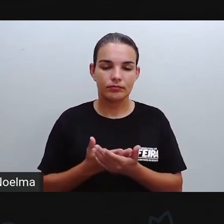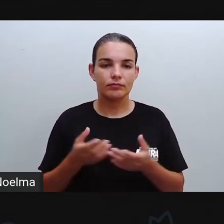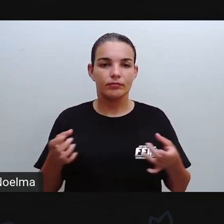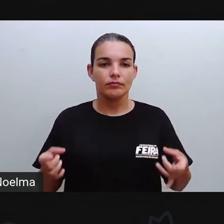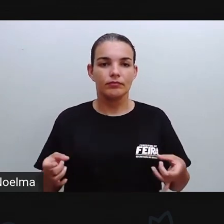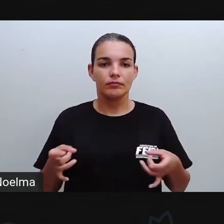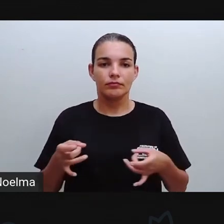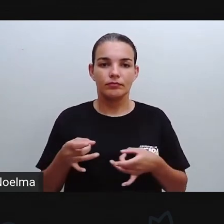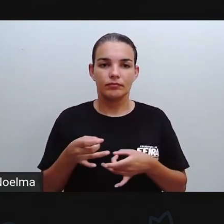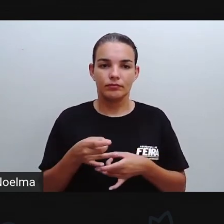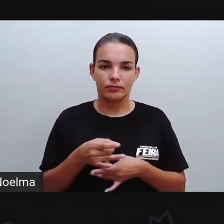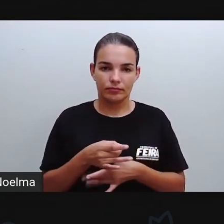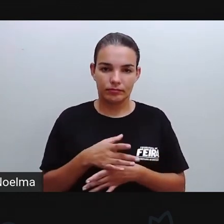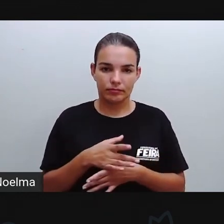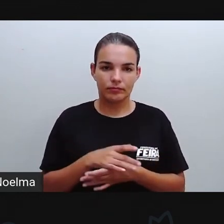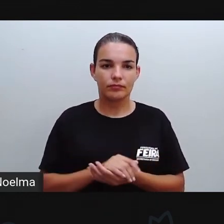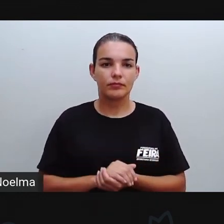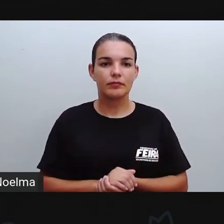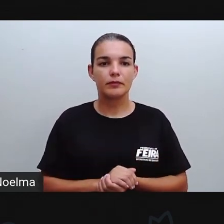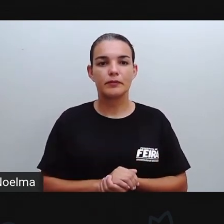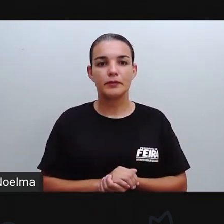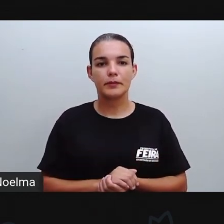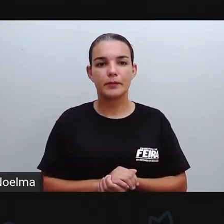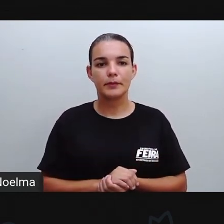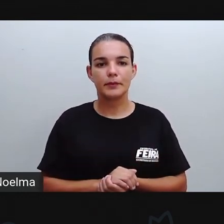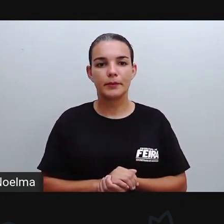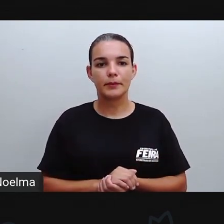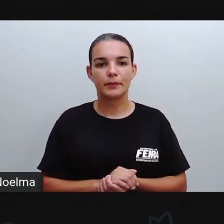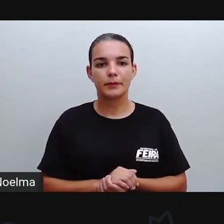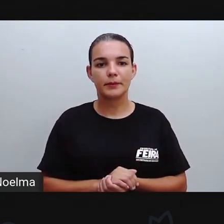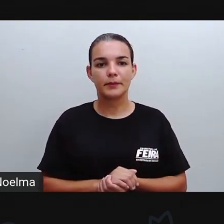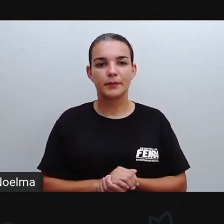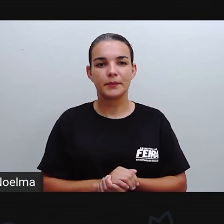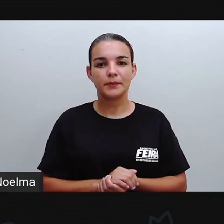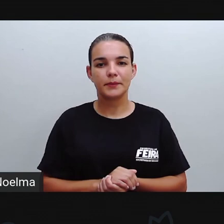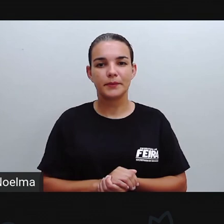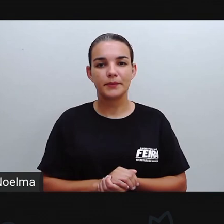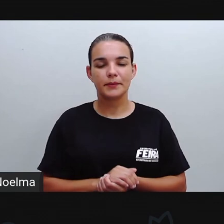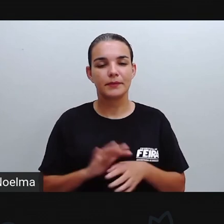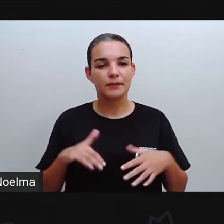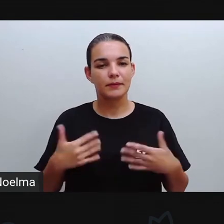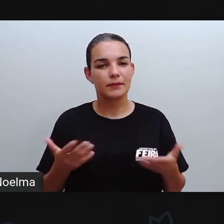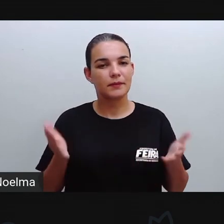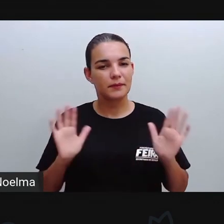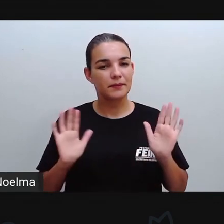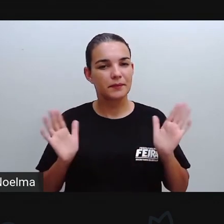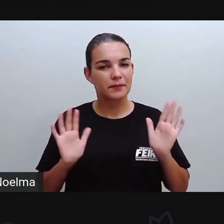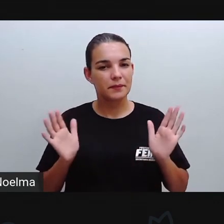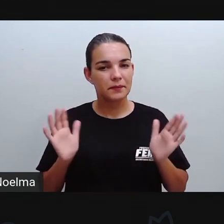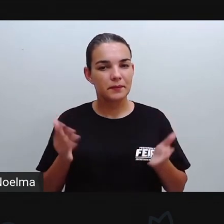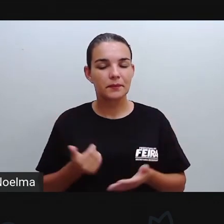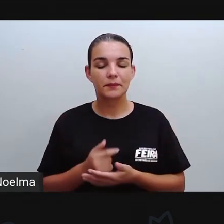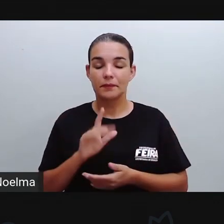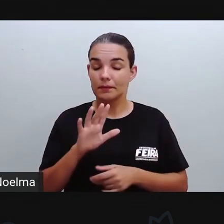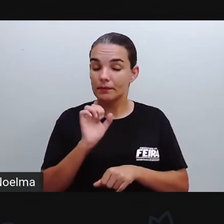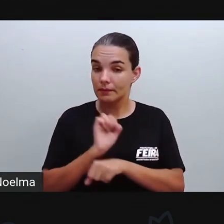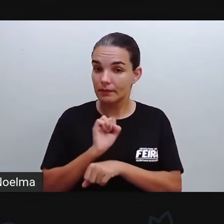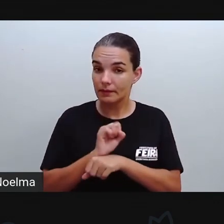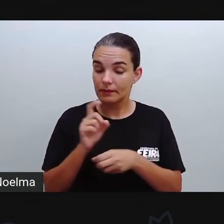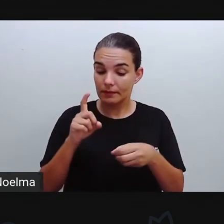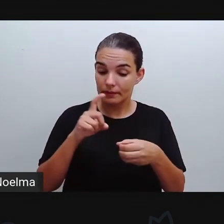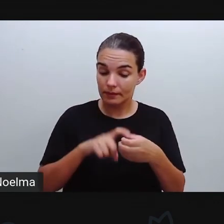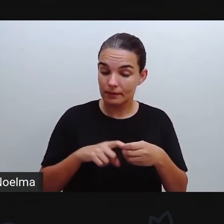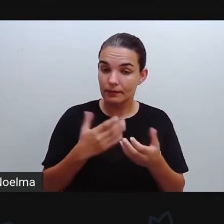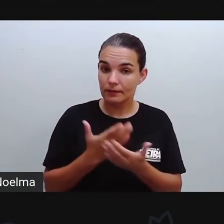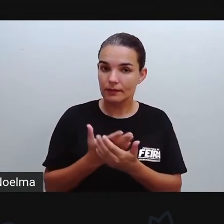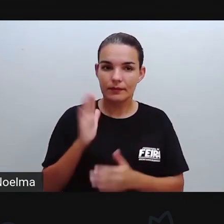que vocês estão tendo, certo? Bom, a gente vai ficando por aqui, mas daqui a pouquinho eu volto